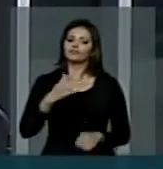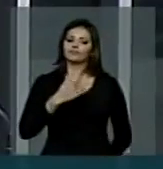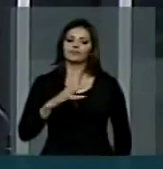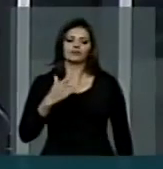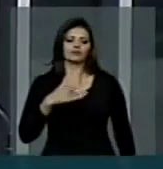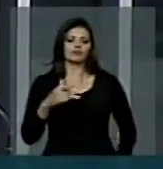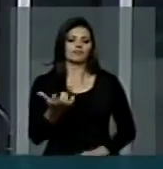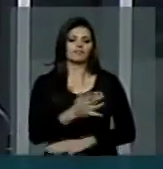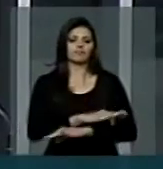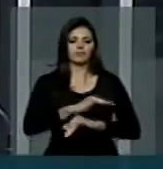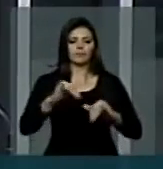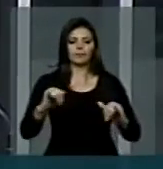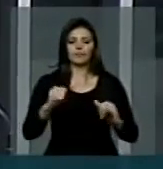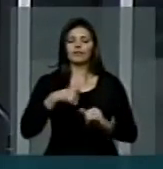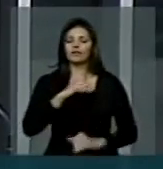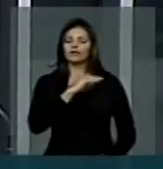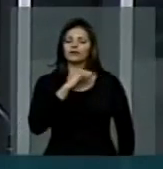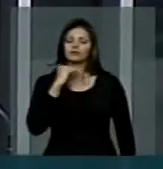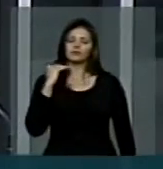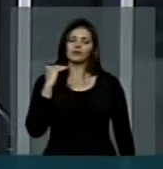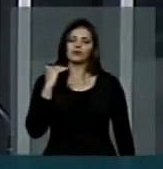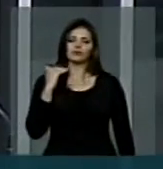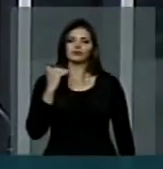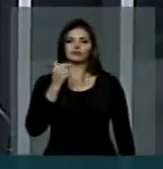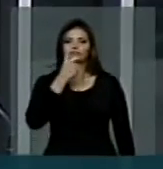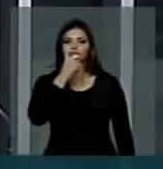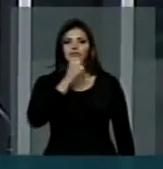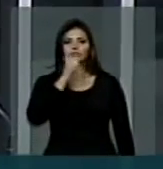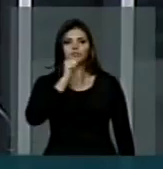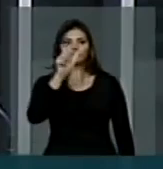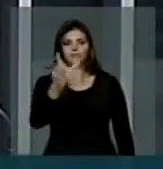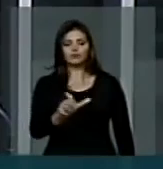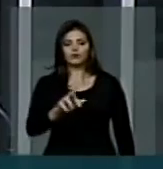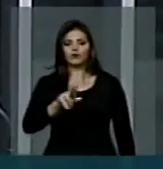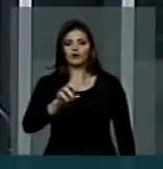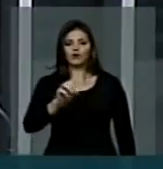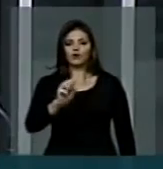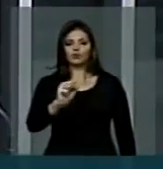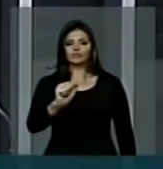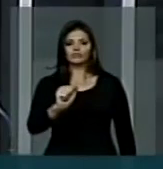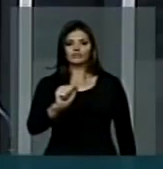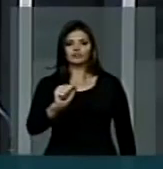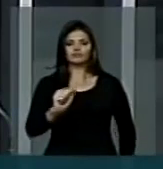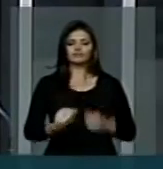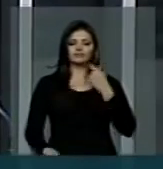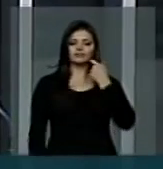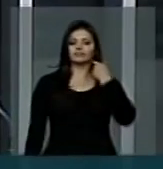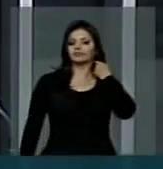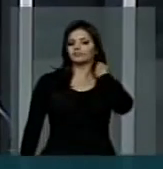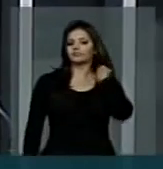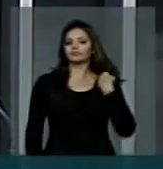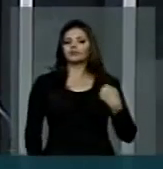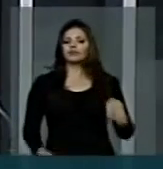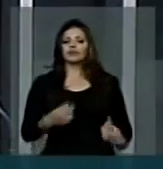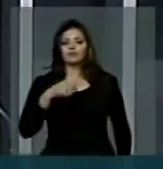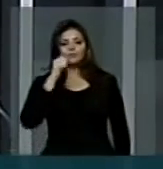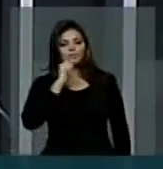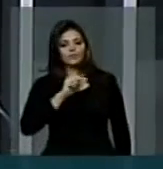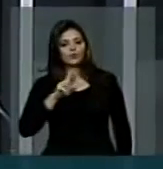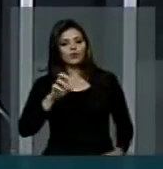queremos registrar o falecimento da senhora Rosa Pesciuna. Rosa Pesciuna,